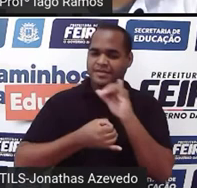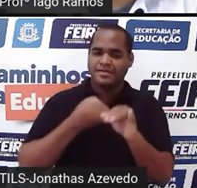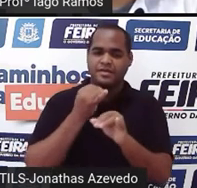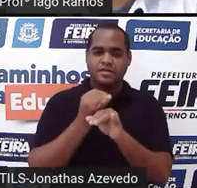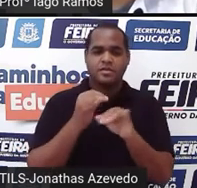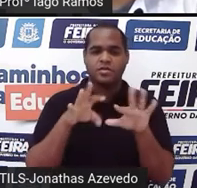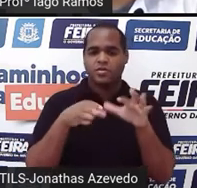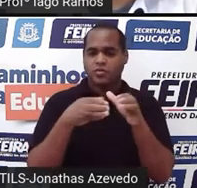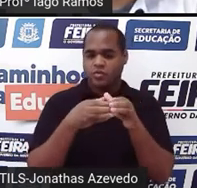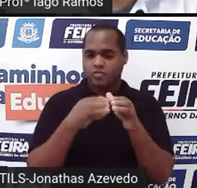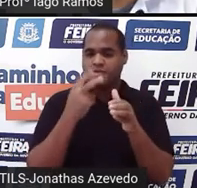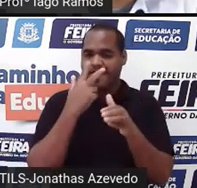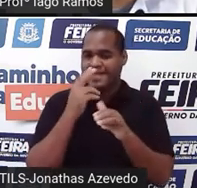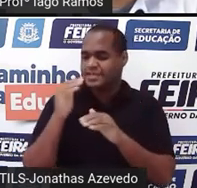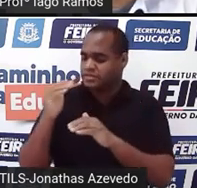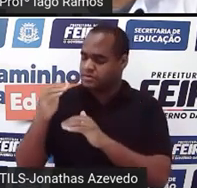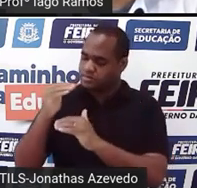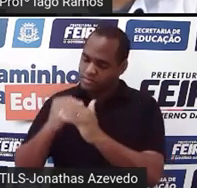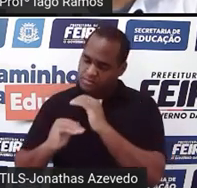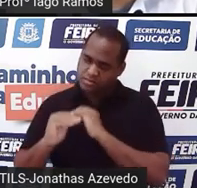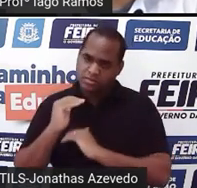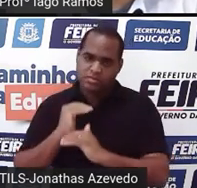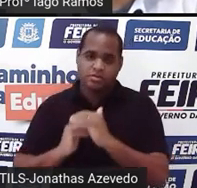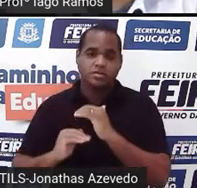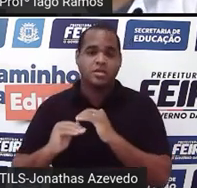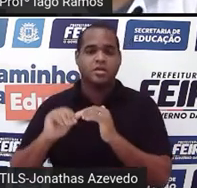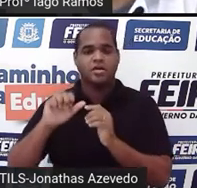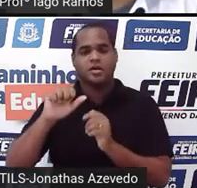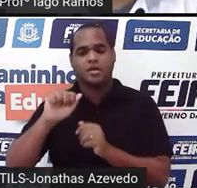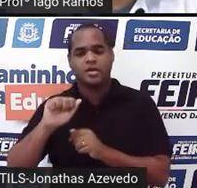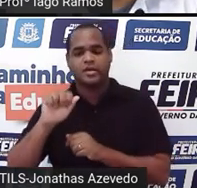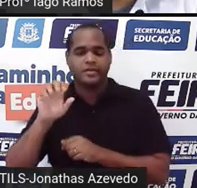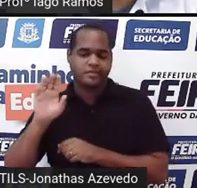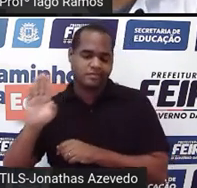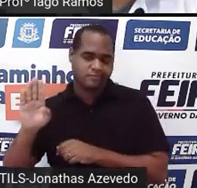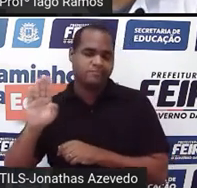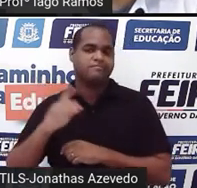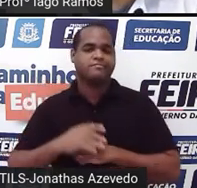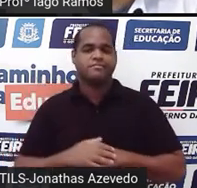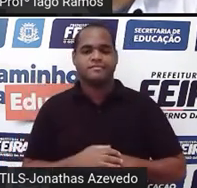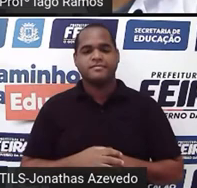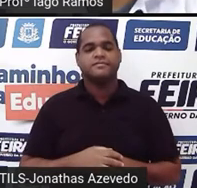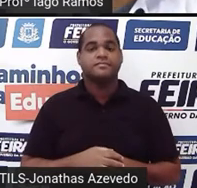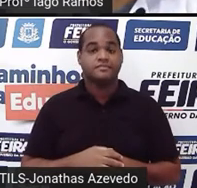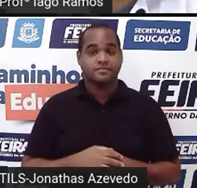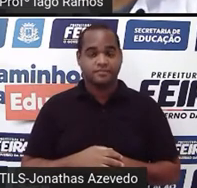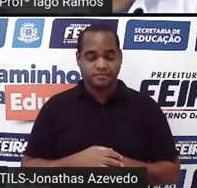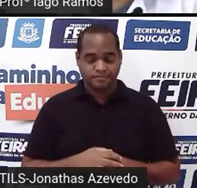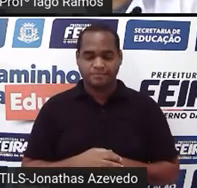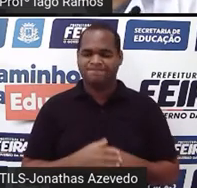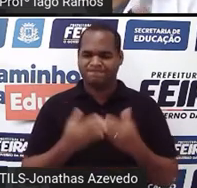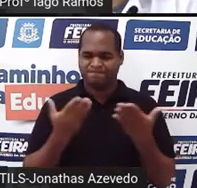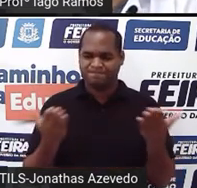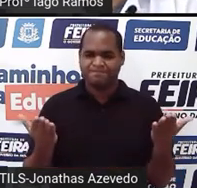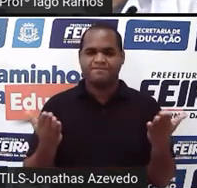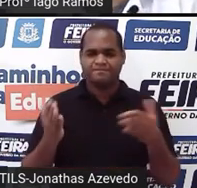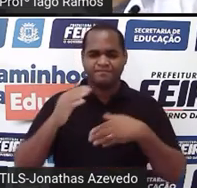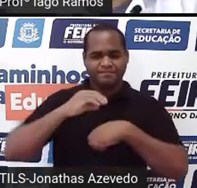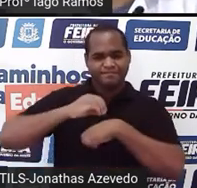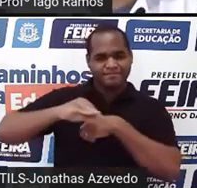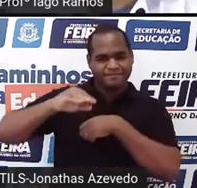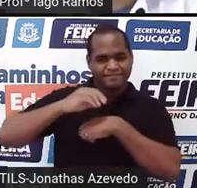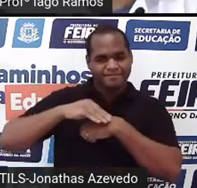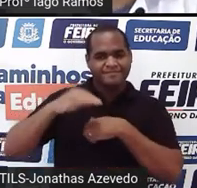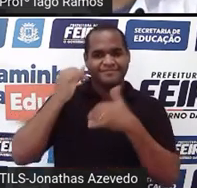são bem inferiores aos das classes A e B, tá bom? Então, são mais informações que